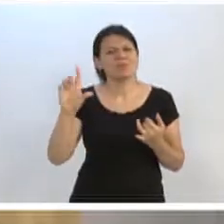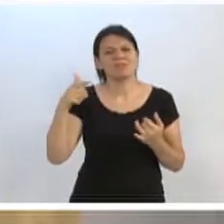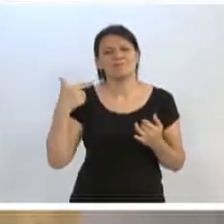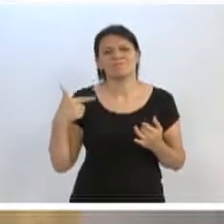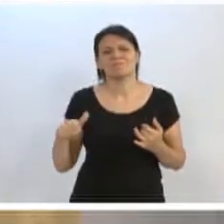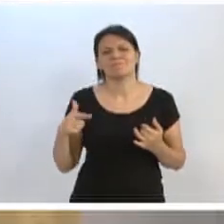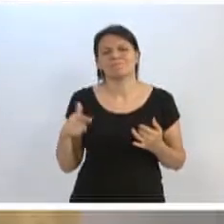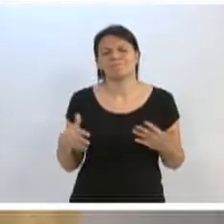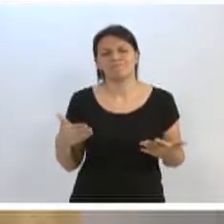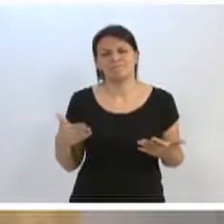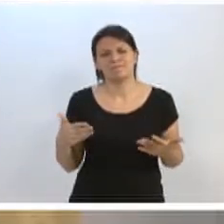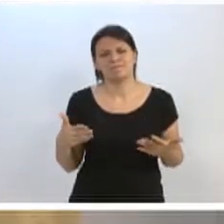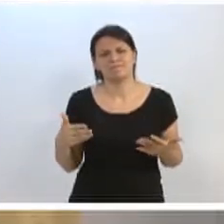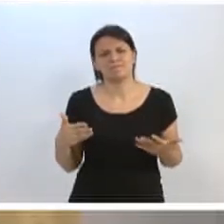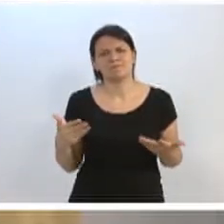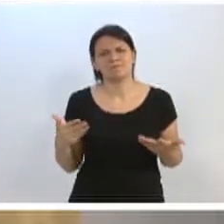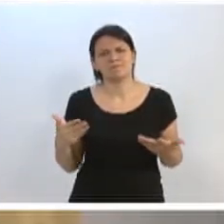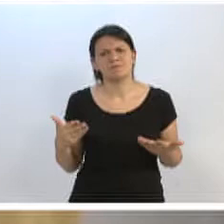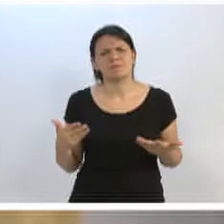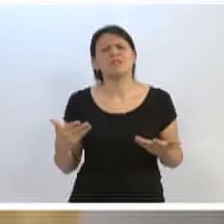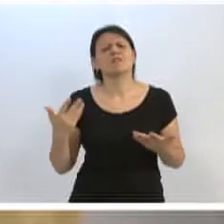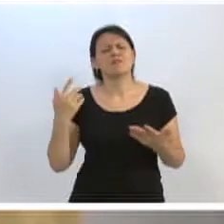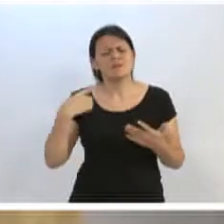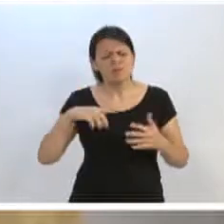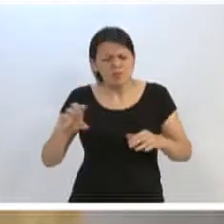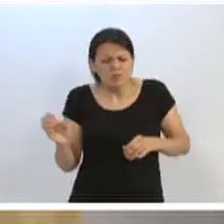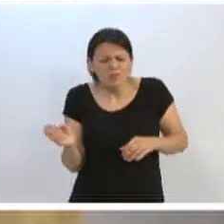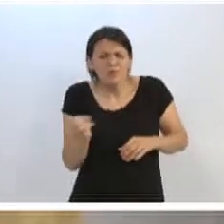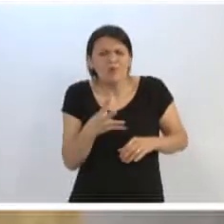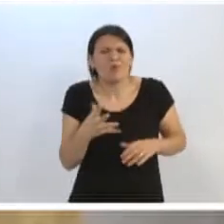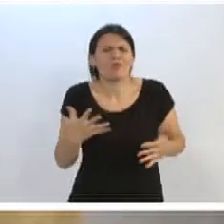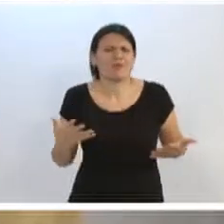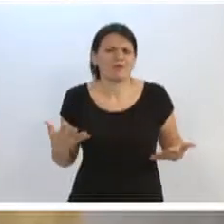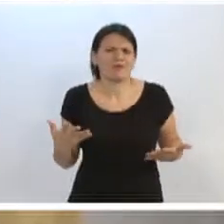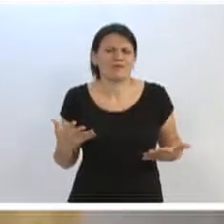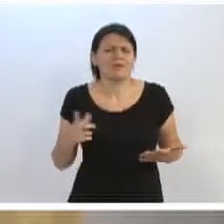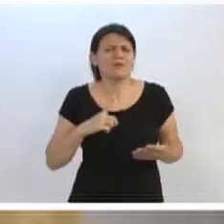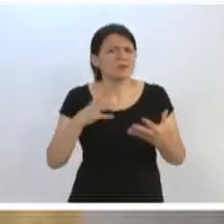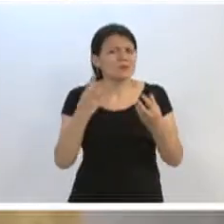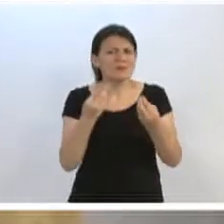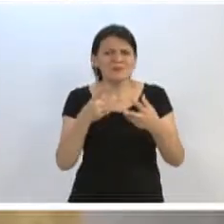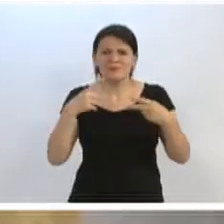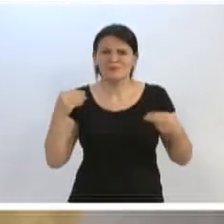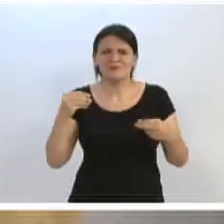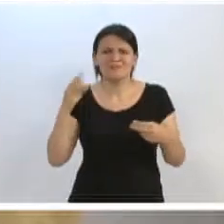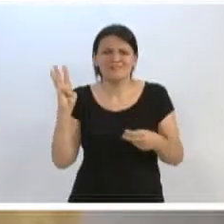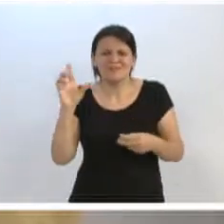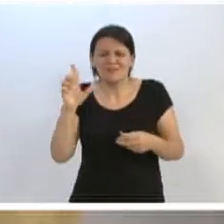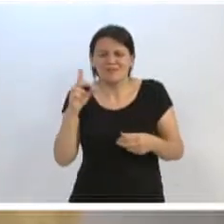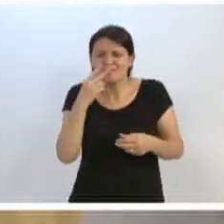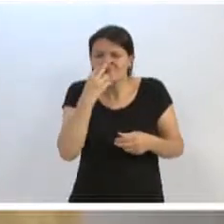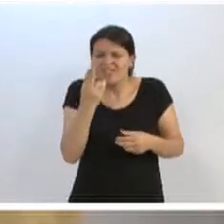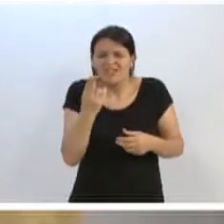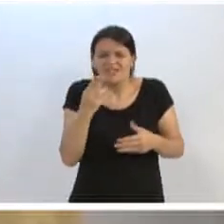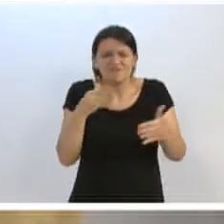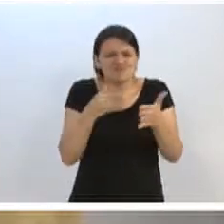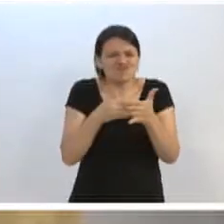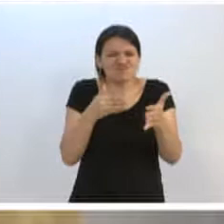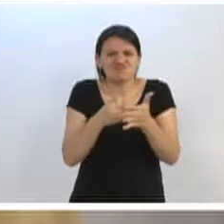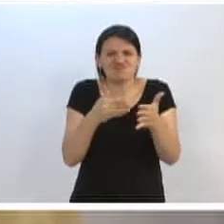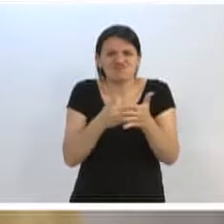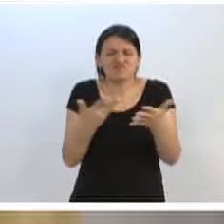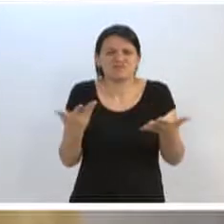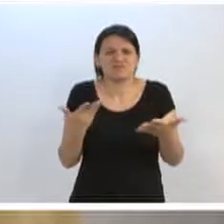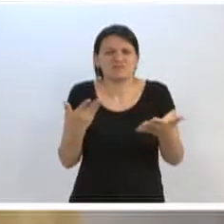Blumenau seja... Gente, vamos ser inovadores. Tem muitas questões aqui na cidade que parece que a gente trava, que a gente joga contra a cidade.